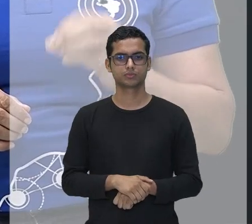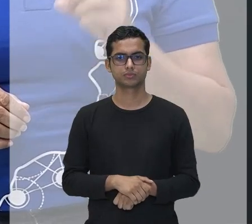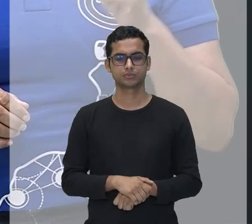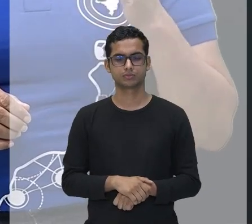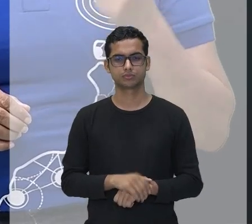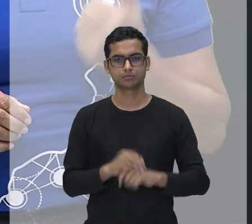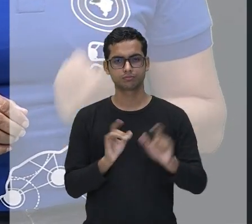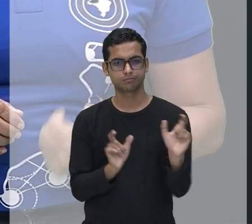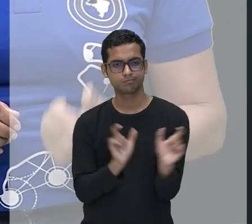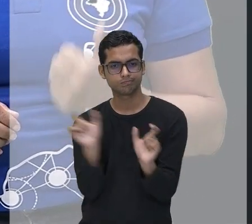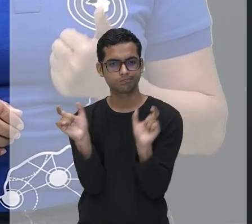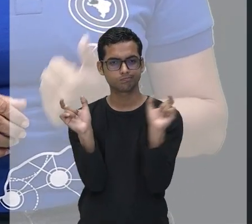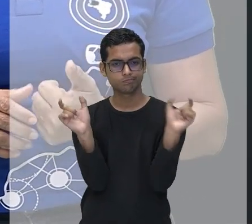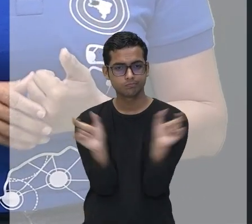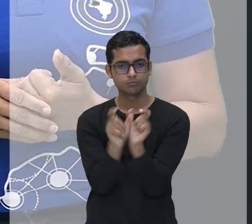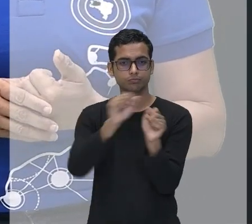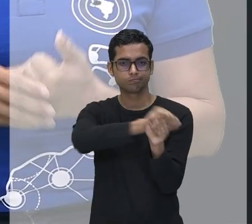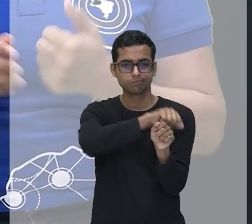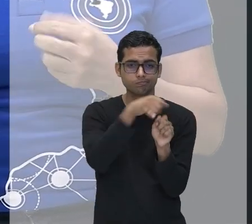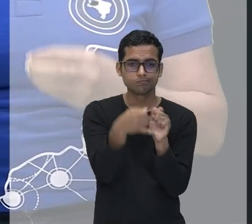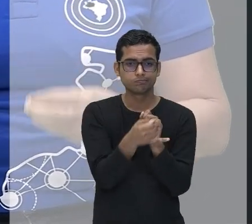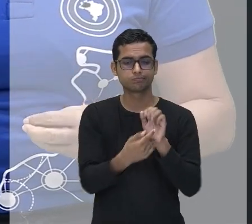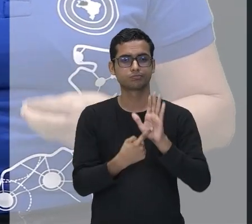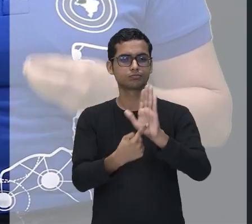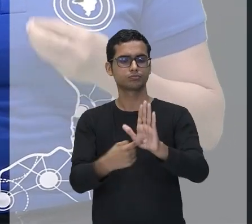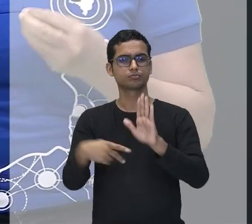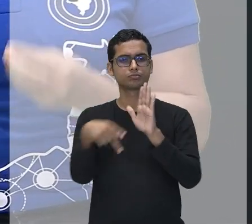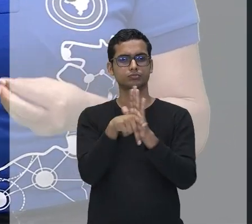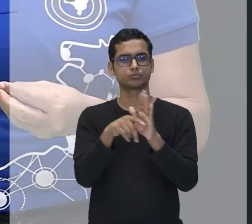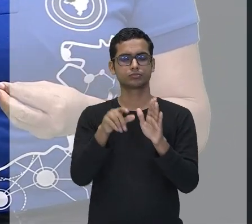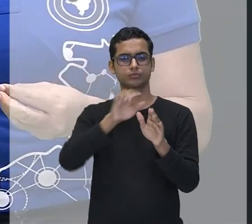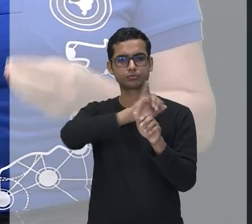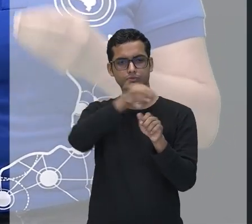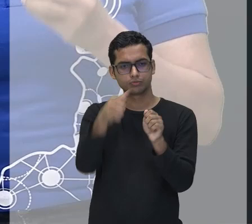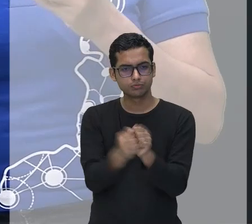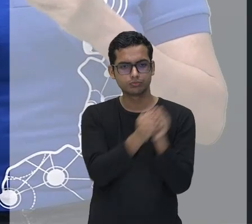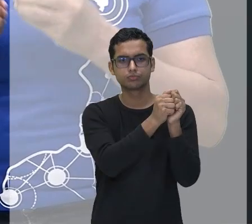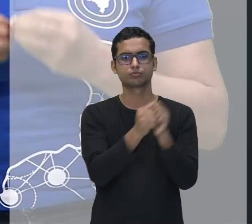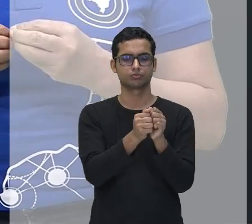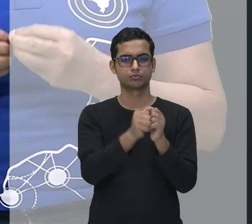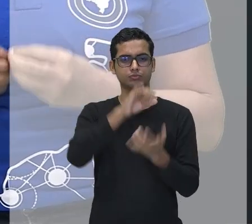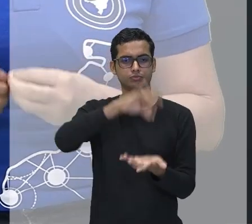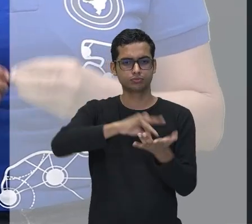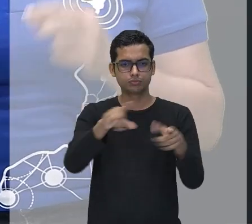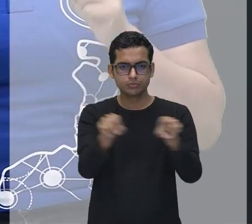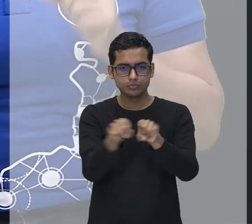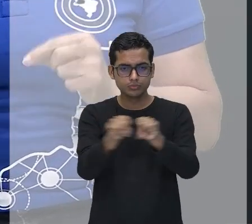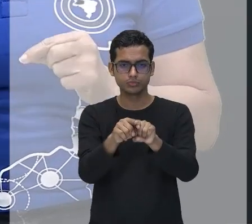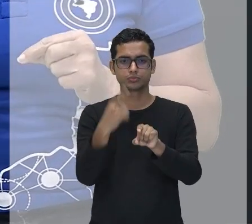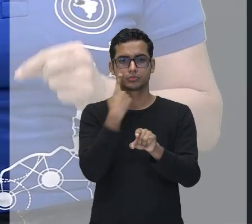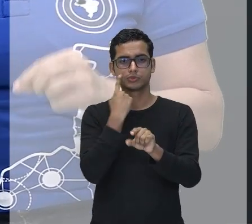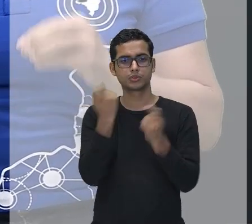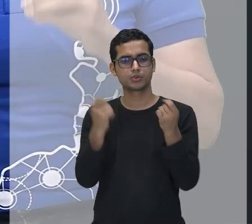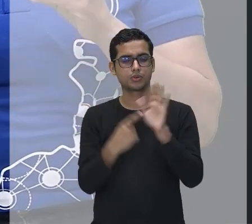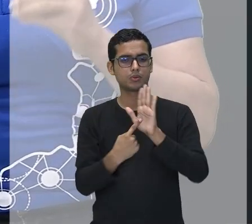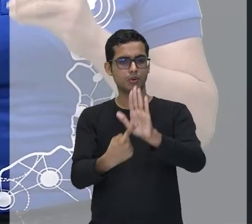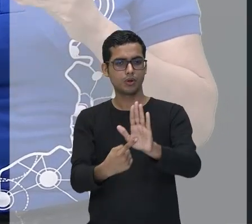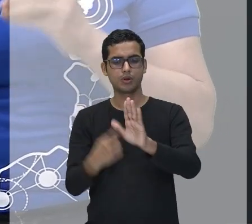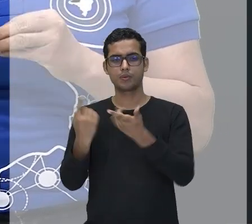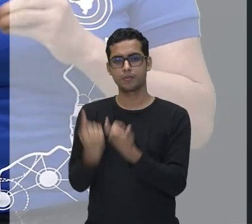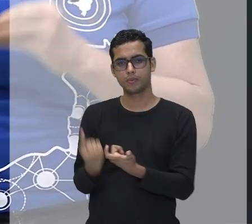gênero, o adjetivo, exercendo função de adjunto adnominal, poderá ficar no singular